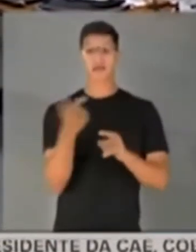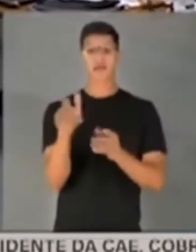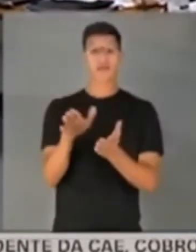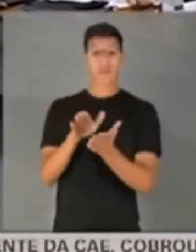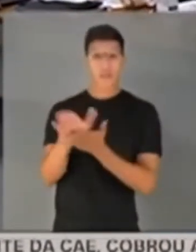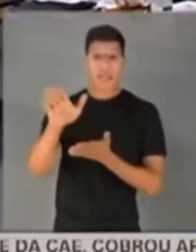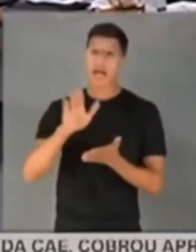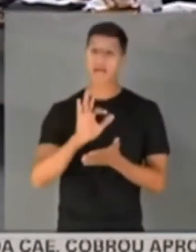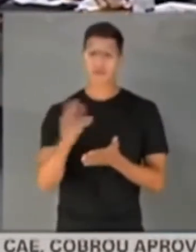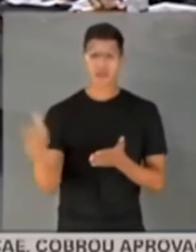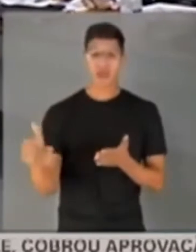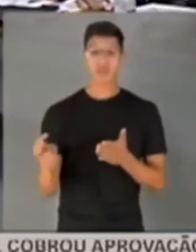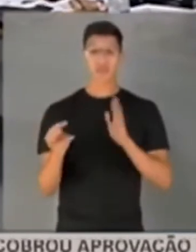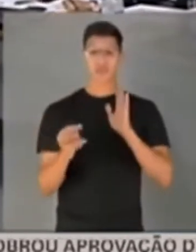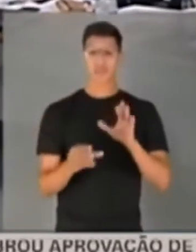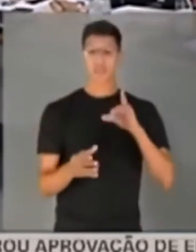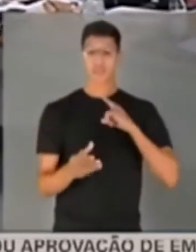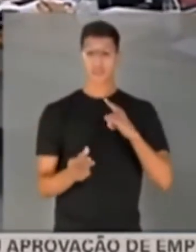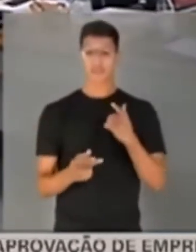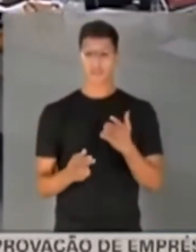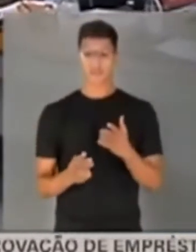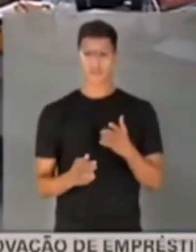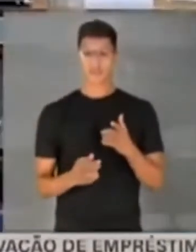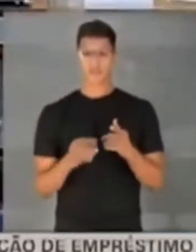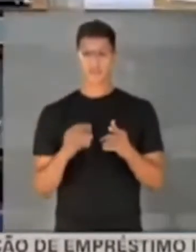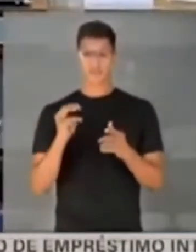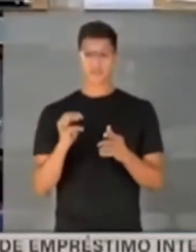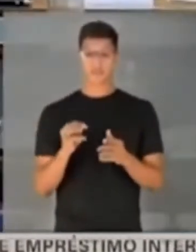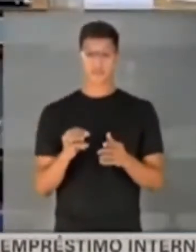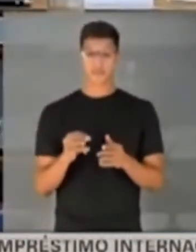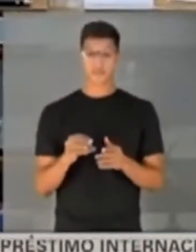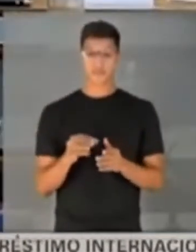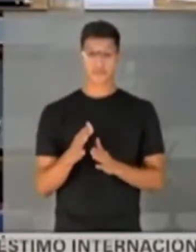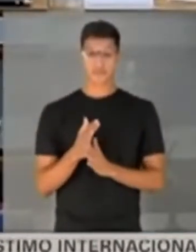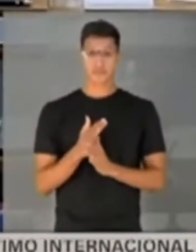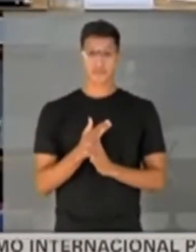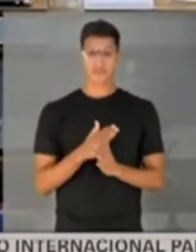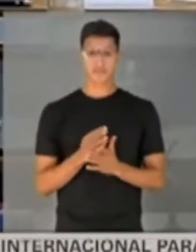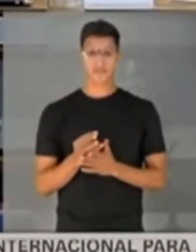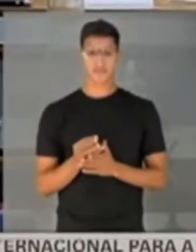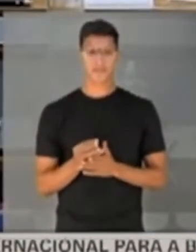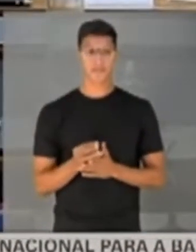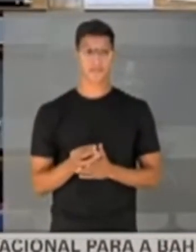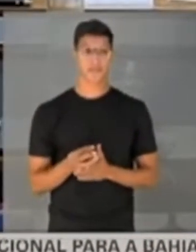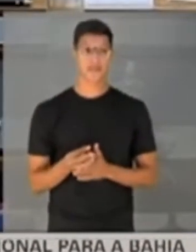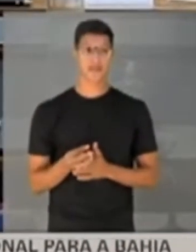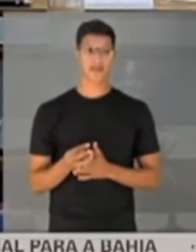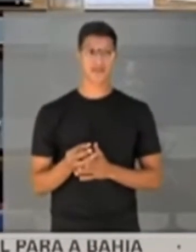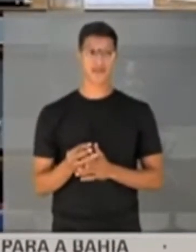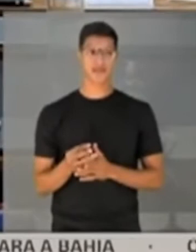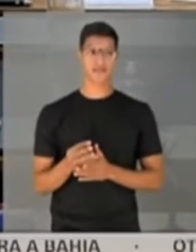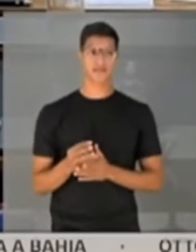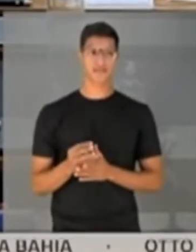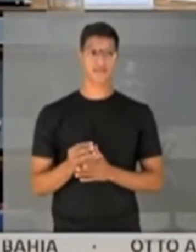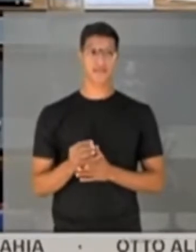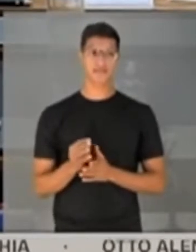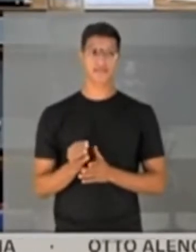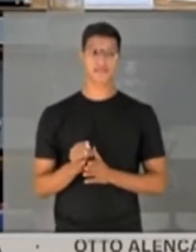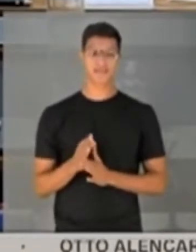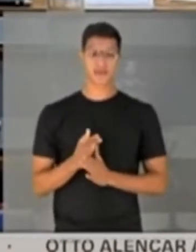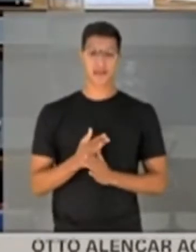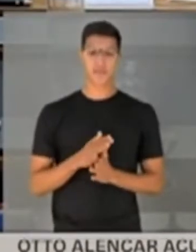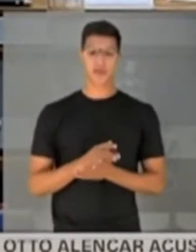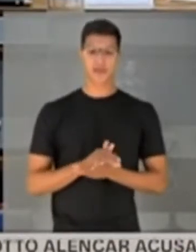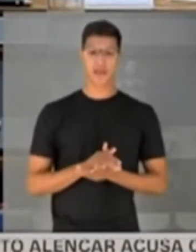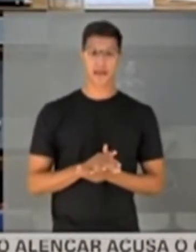publicada. Ela já constava... Antes tinha fiscal ou não? Ou não. A senhora é a primeira fiscal do contrato. Exatamente.